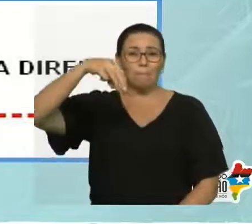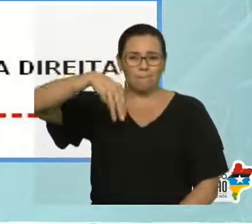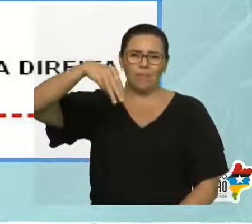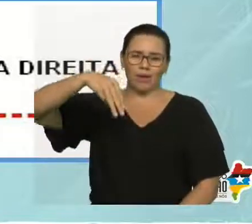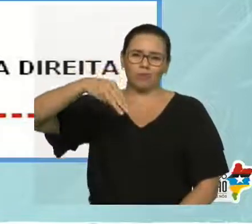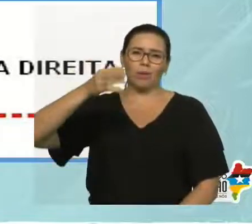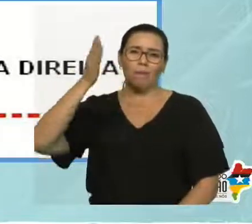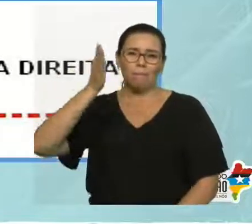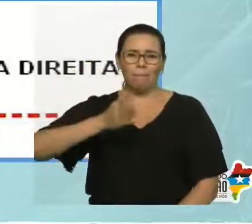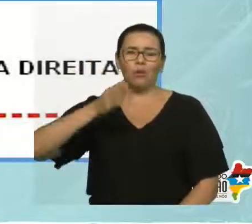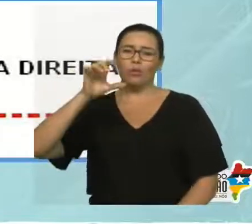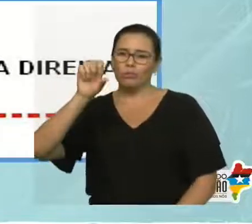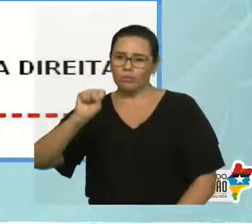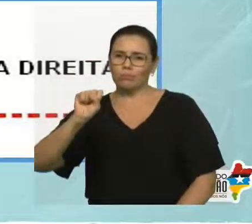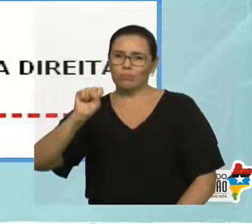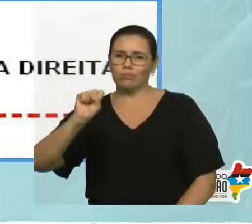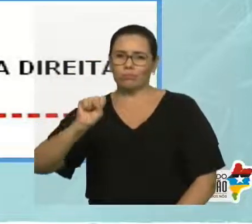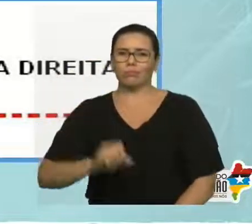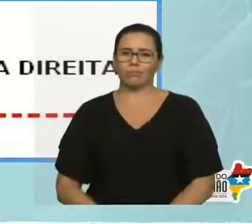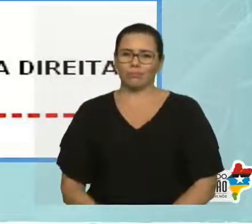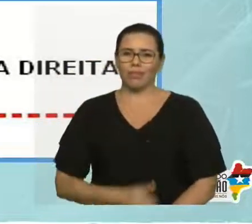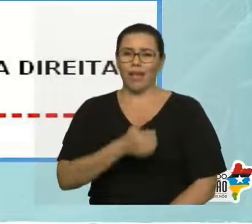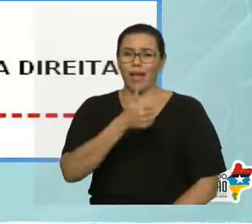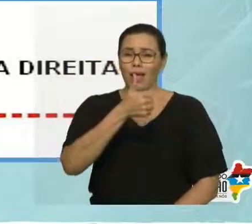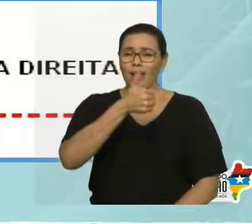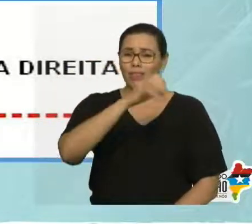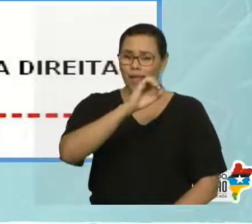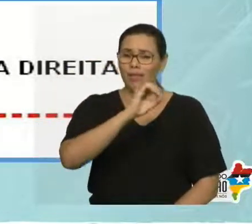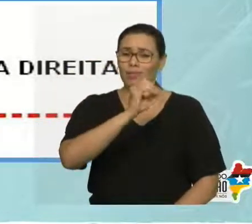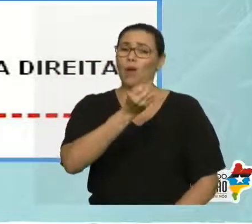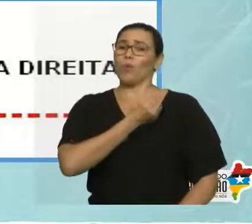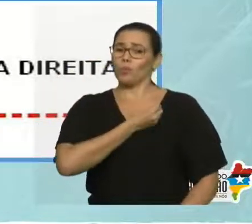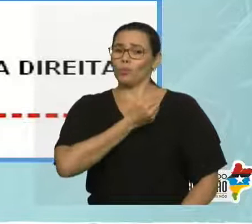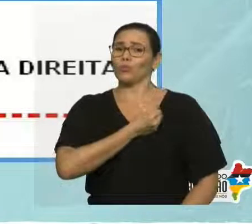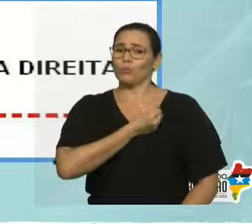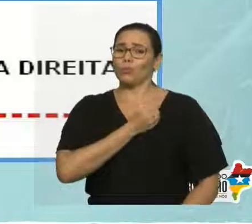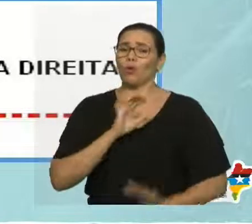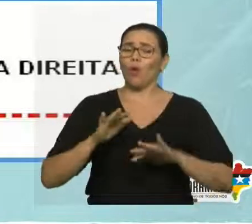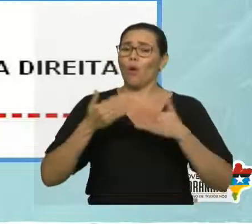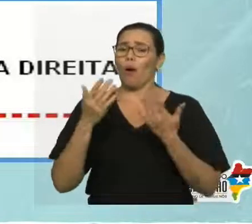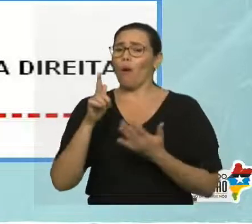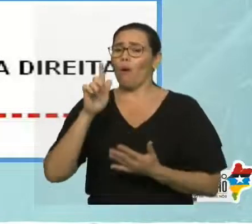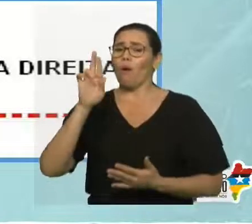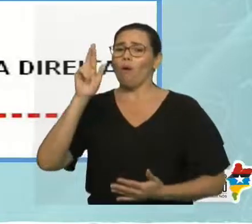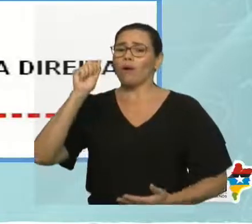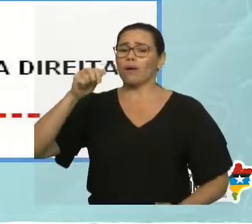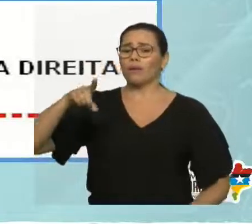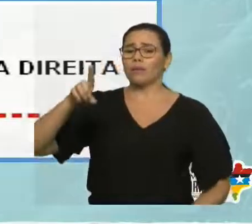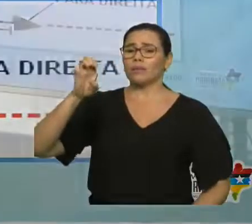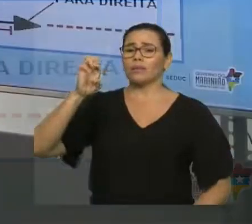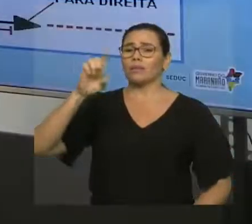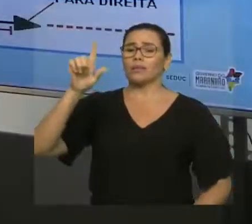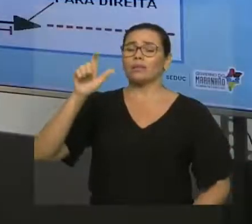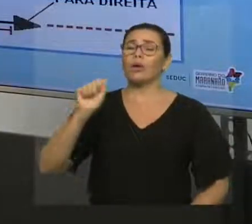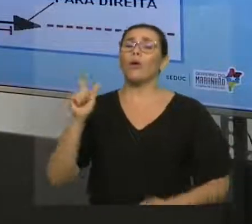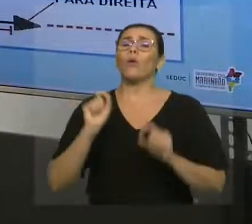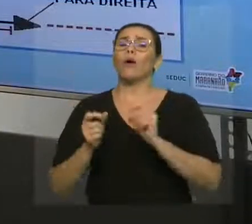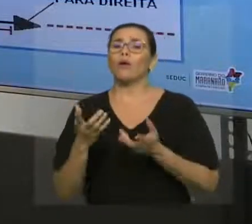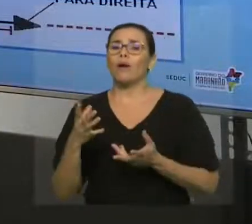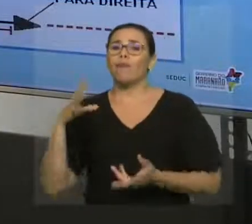metros por segundo. O número com a unidade. E qual é a grandeza? Velocidade. Uma grandeza,